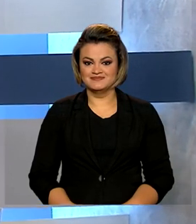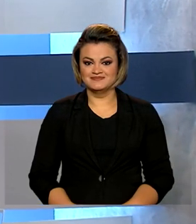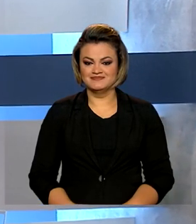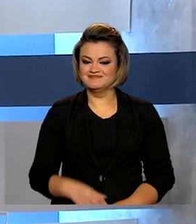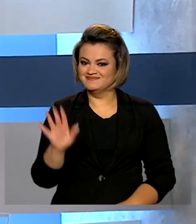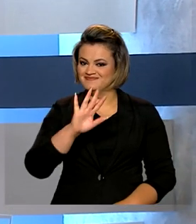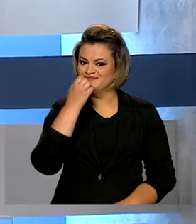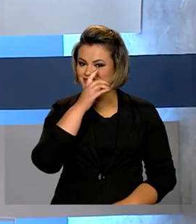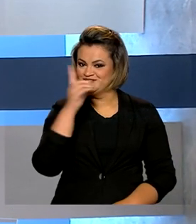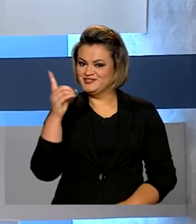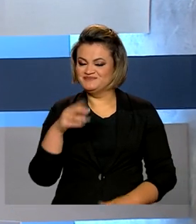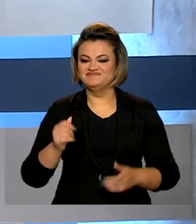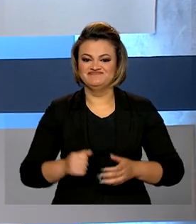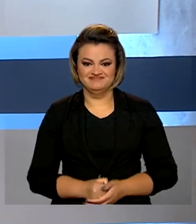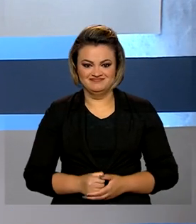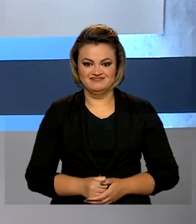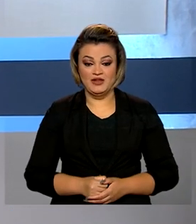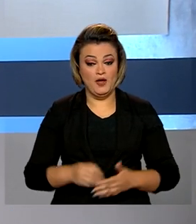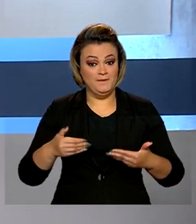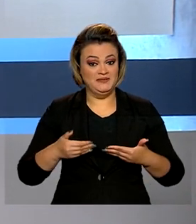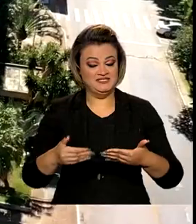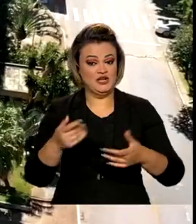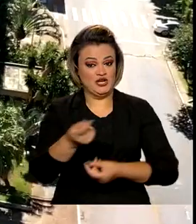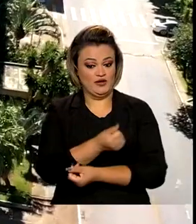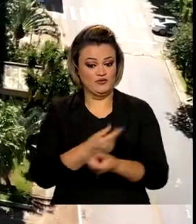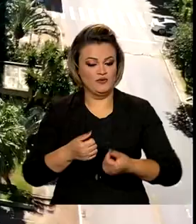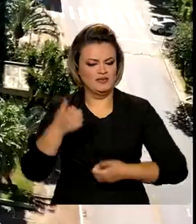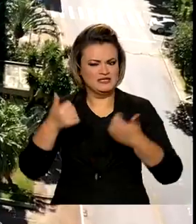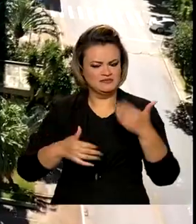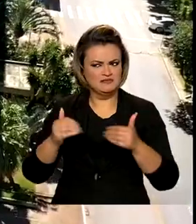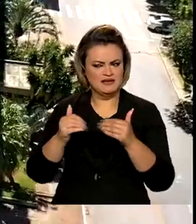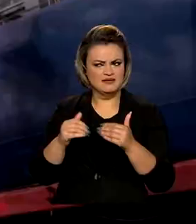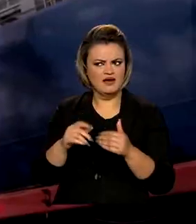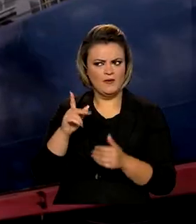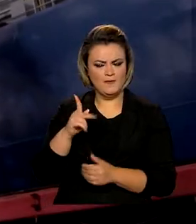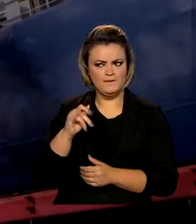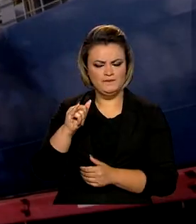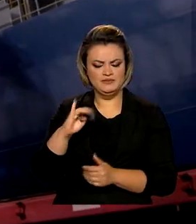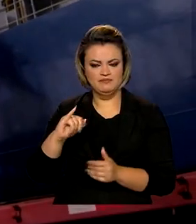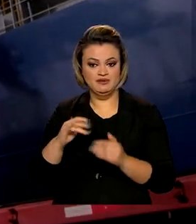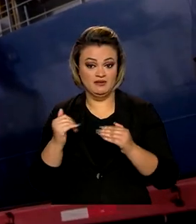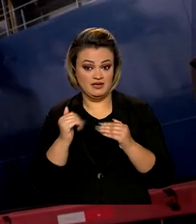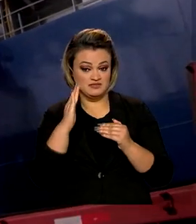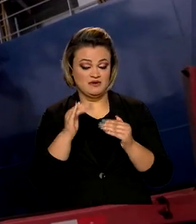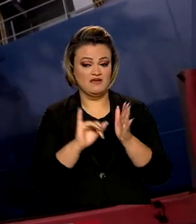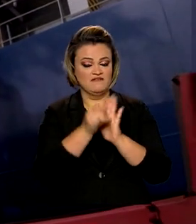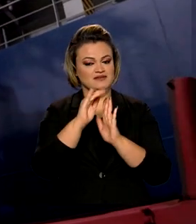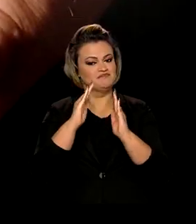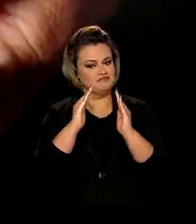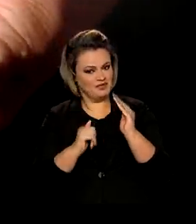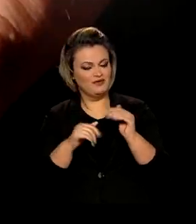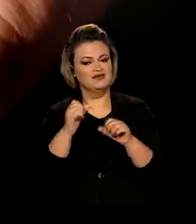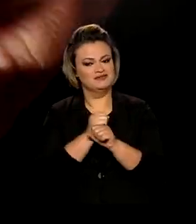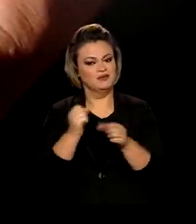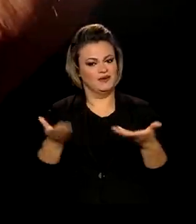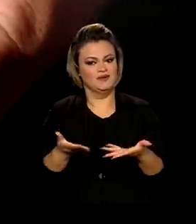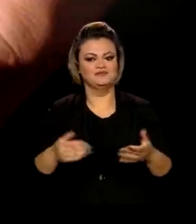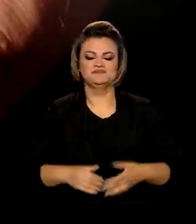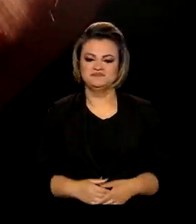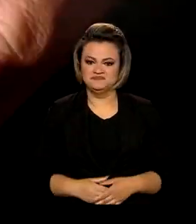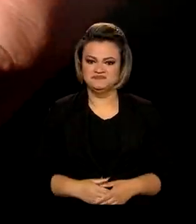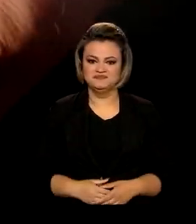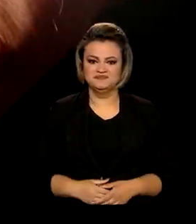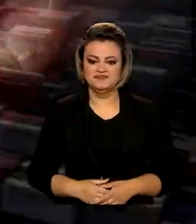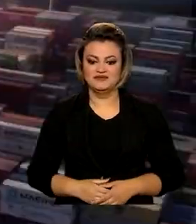Olá, bom dia. Ministério da Economia prevê crescimento maior do PIB e inflação menor para este ano.